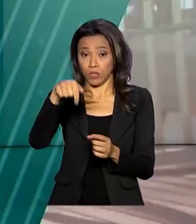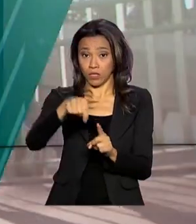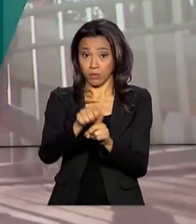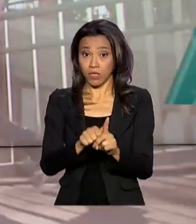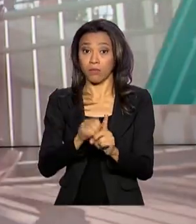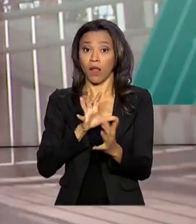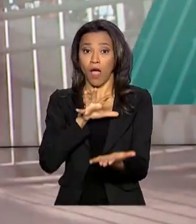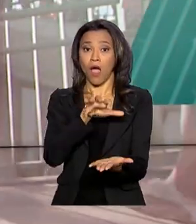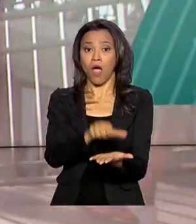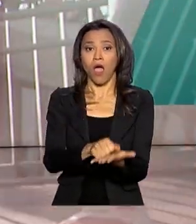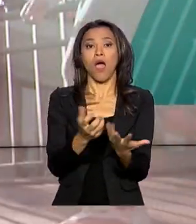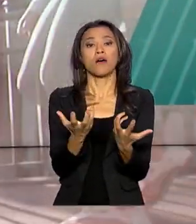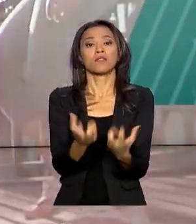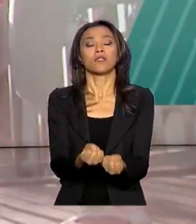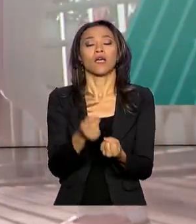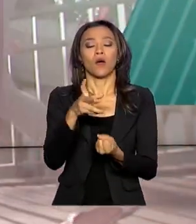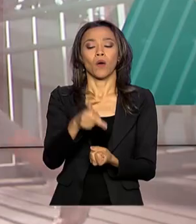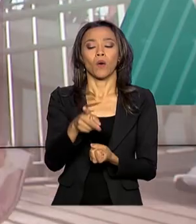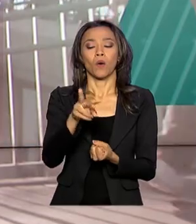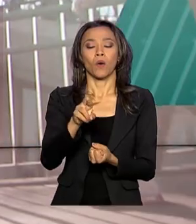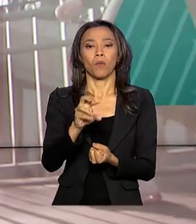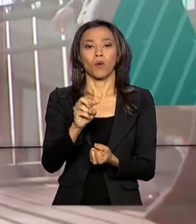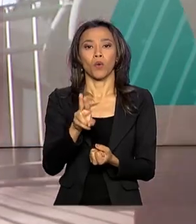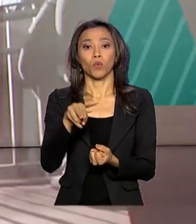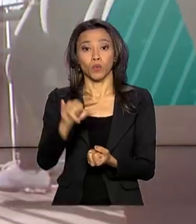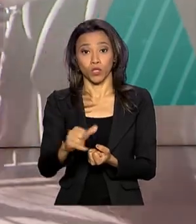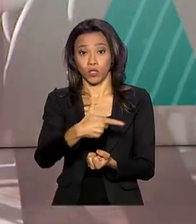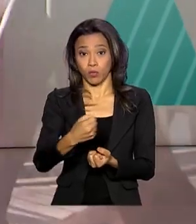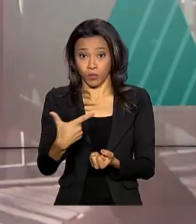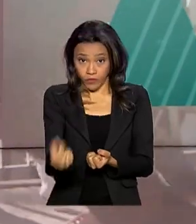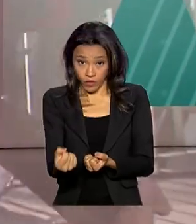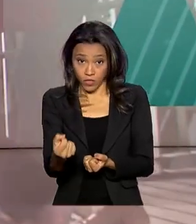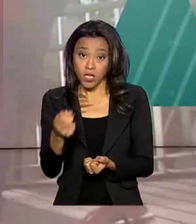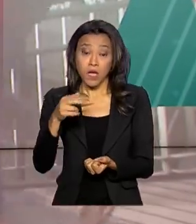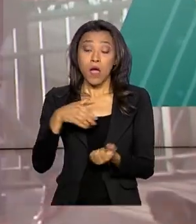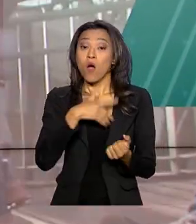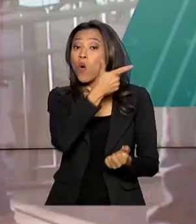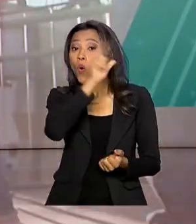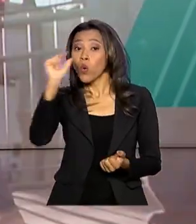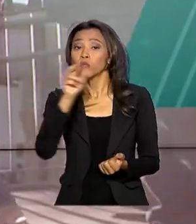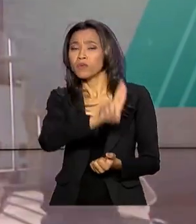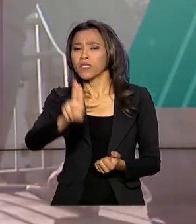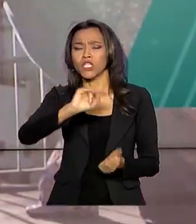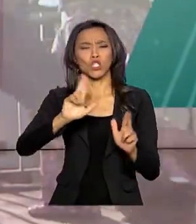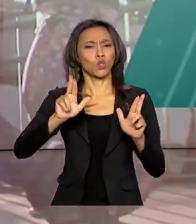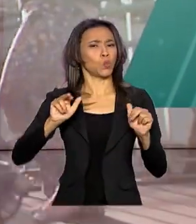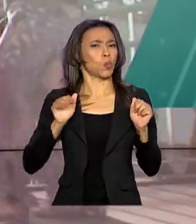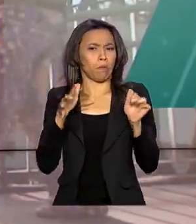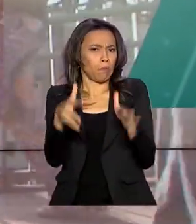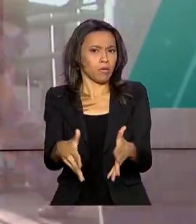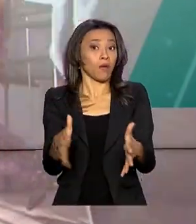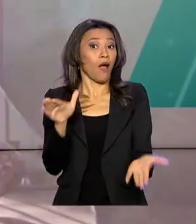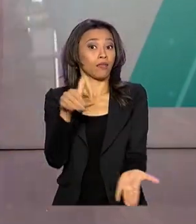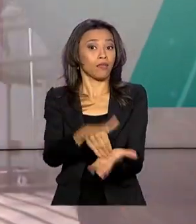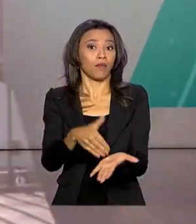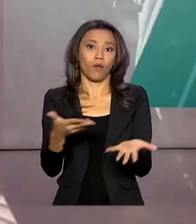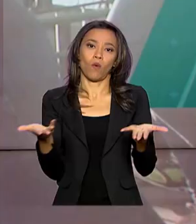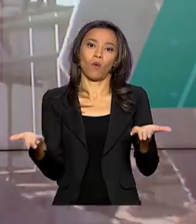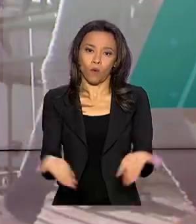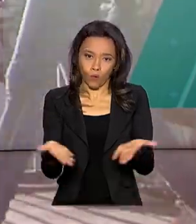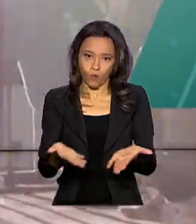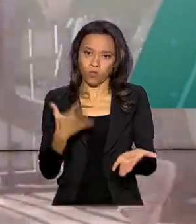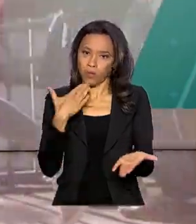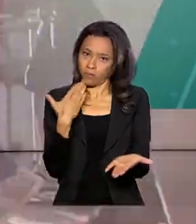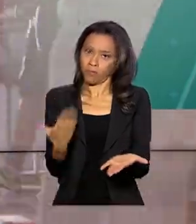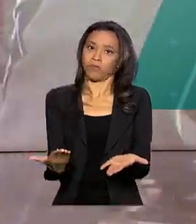semestre de 2020. Já as universidades que nunca participaram do programa têm até hoje para fazer a